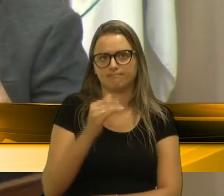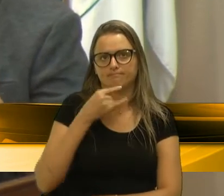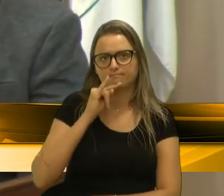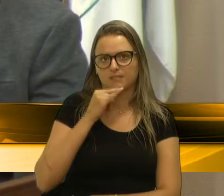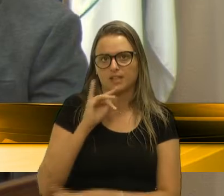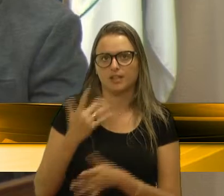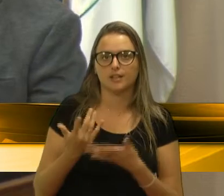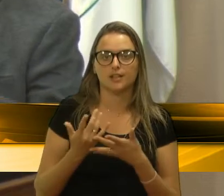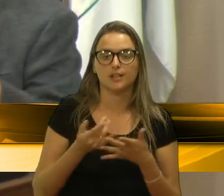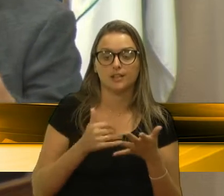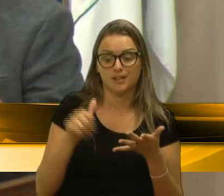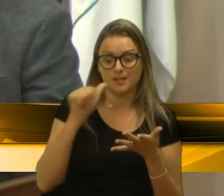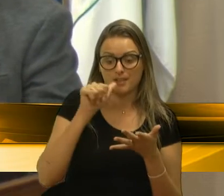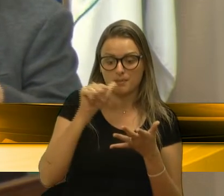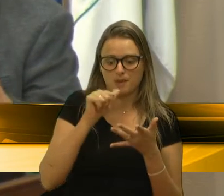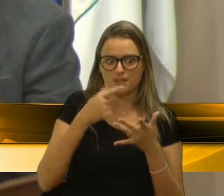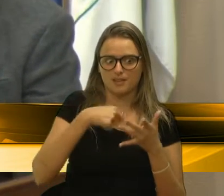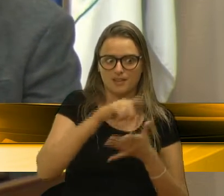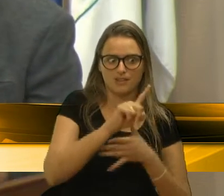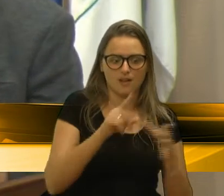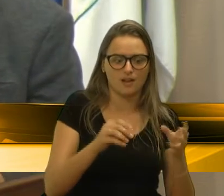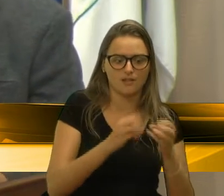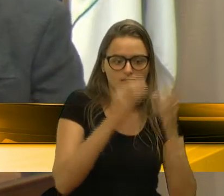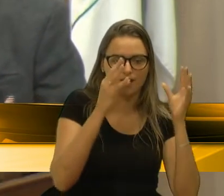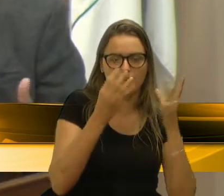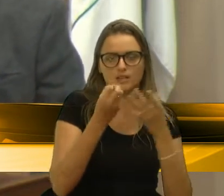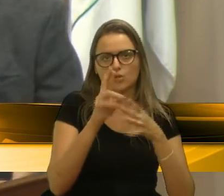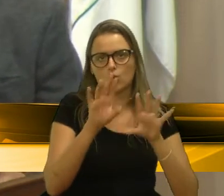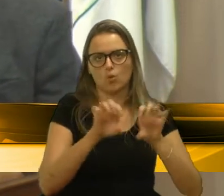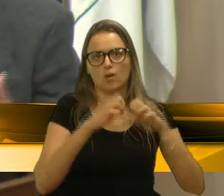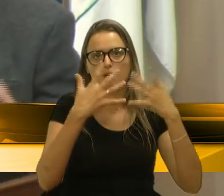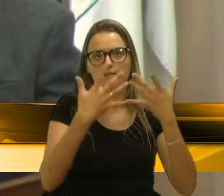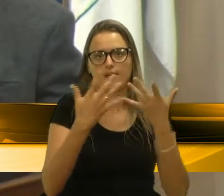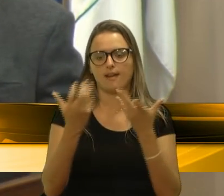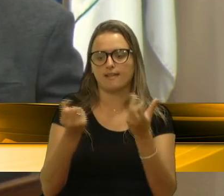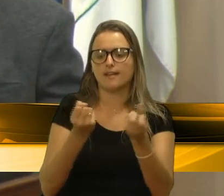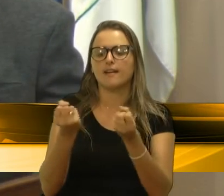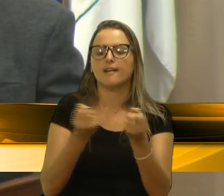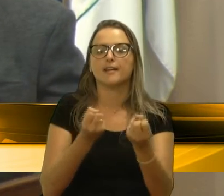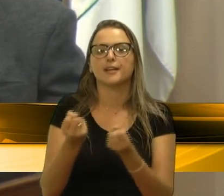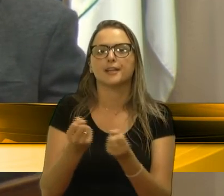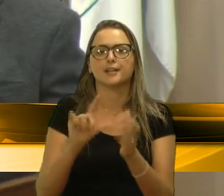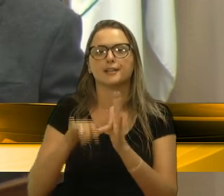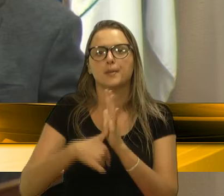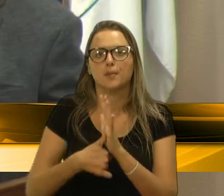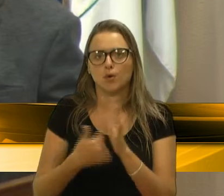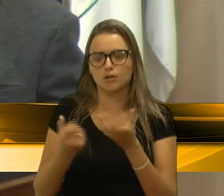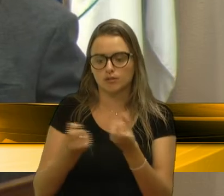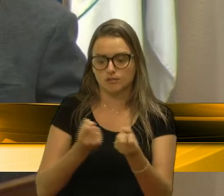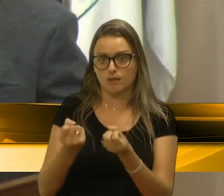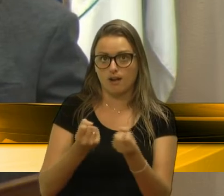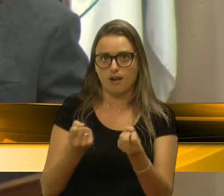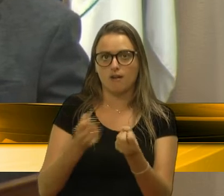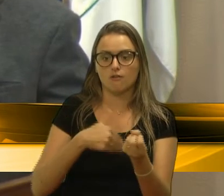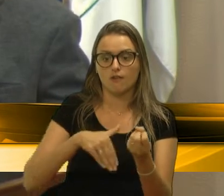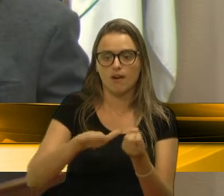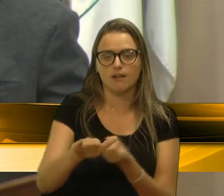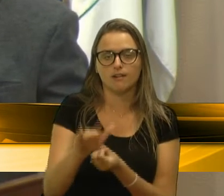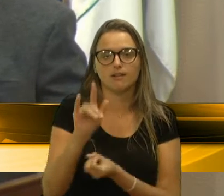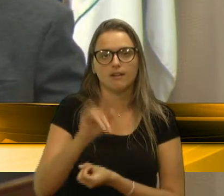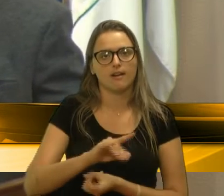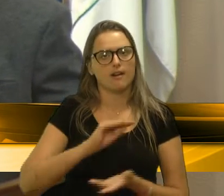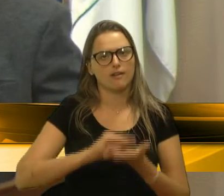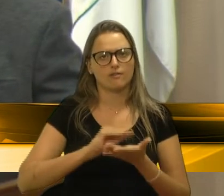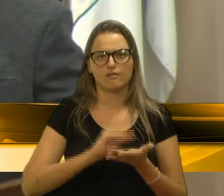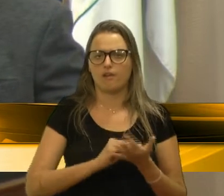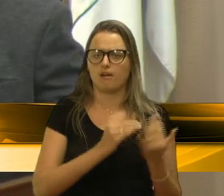bebe, que vai numa festa, em qualquer outro evento e dirige, é um irresponsável. E essas ações têm que ser realmente